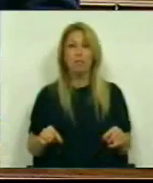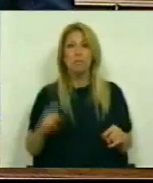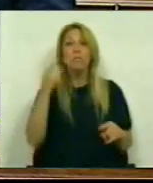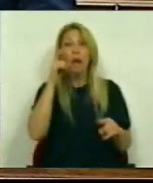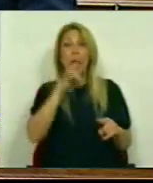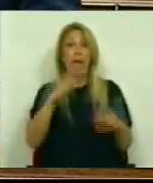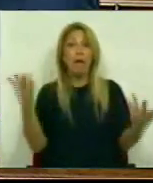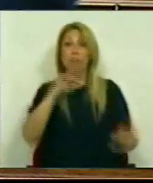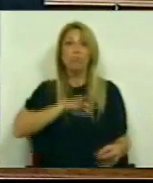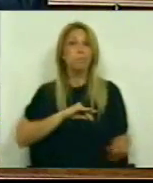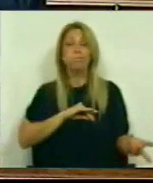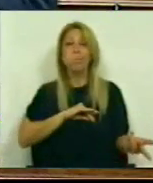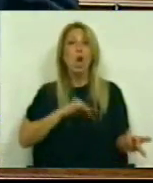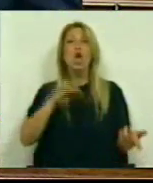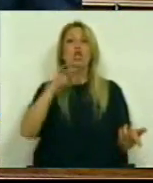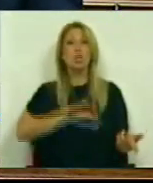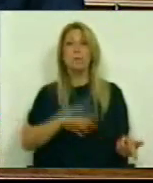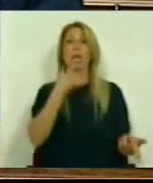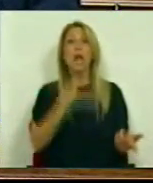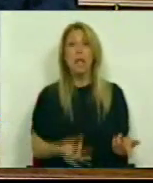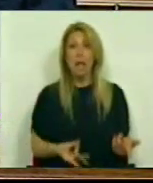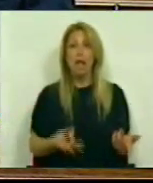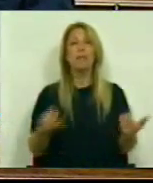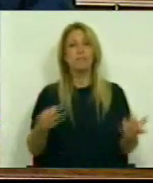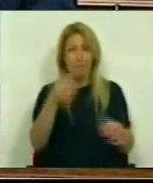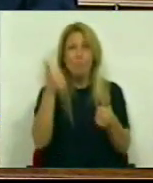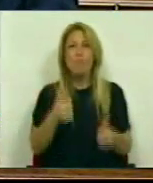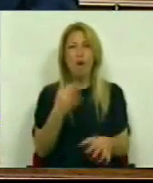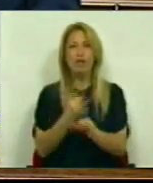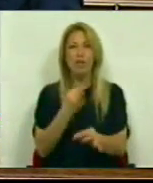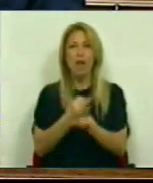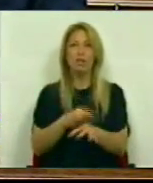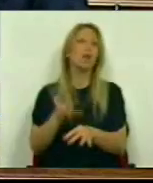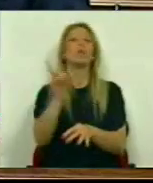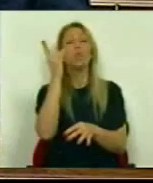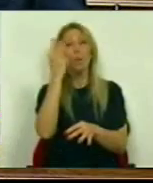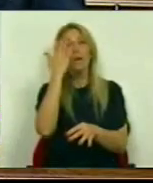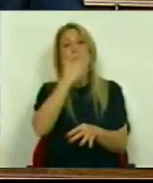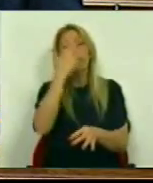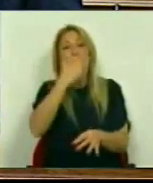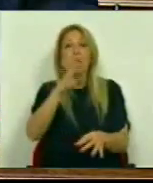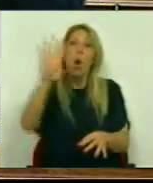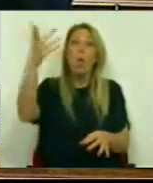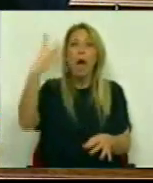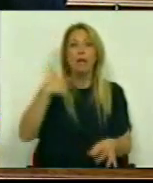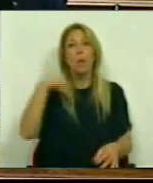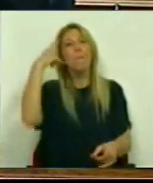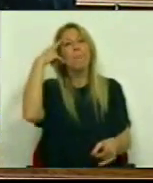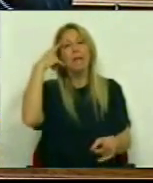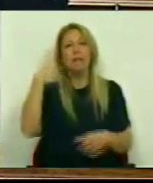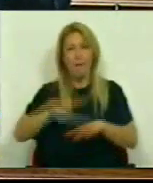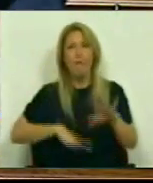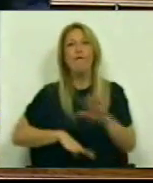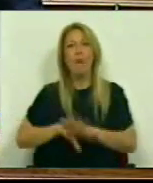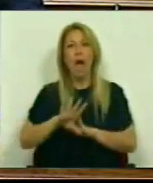subsídio de Natal Não vão ter boas festas Quando Se pensar em fazê-lo Tate as